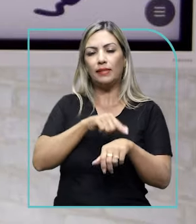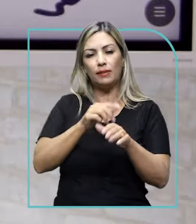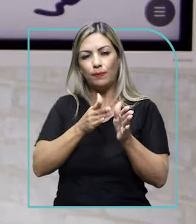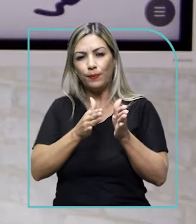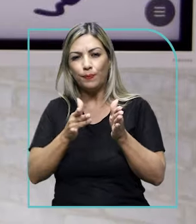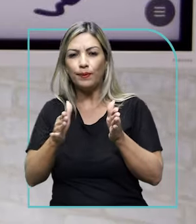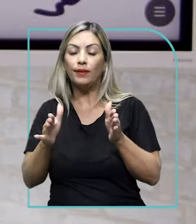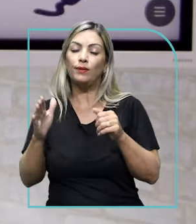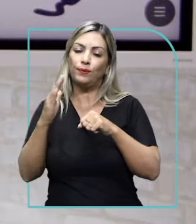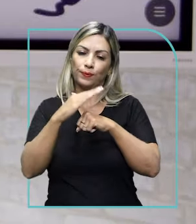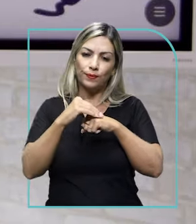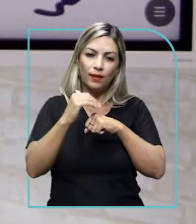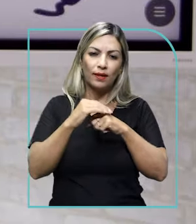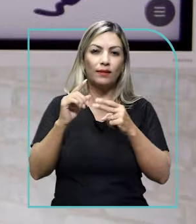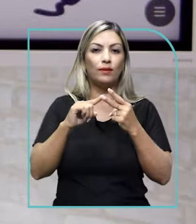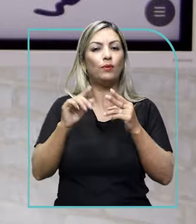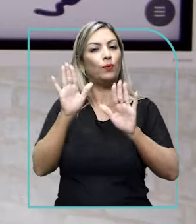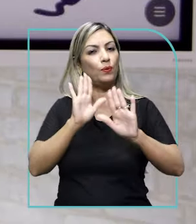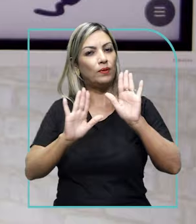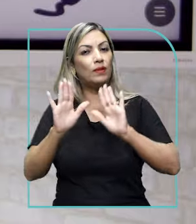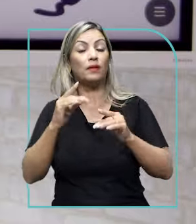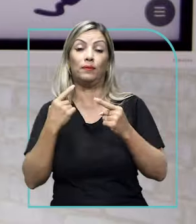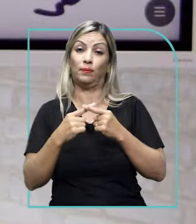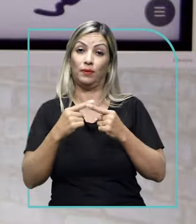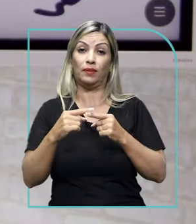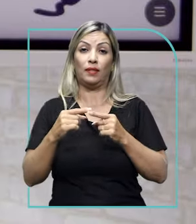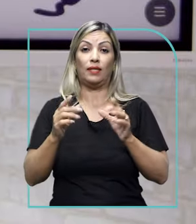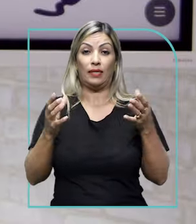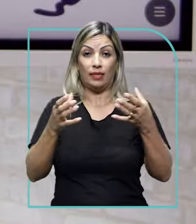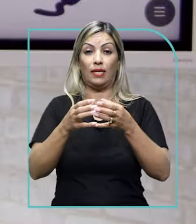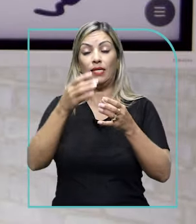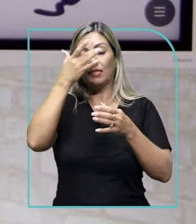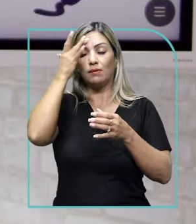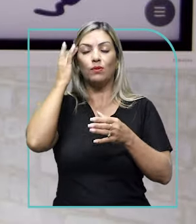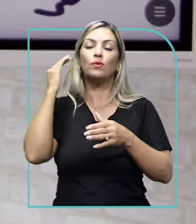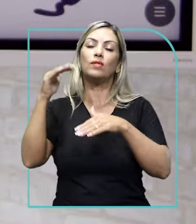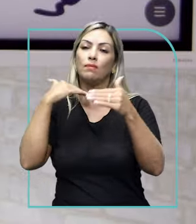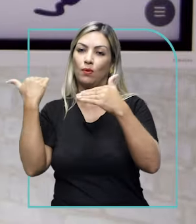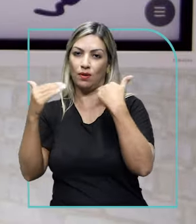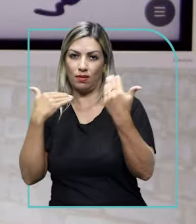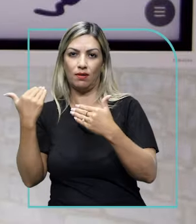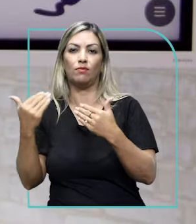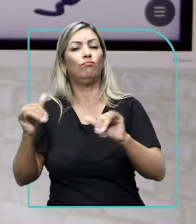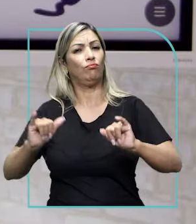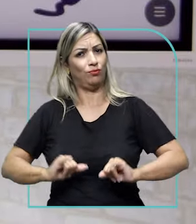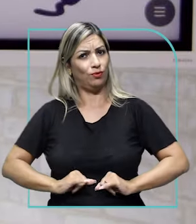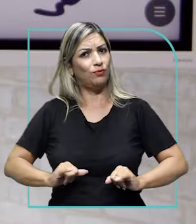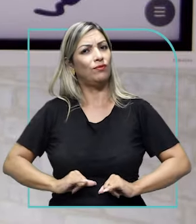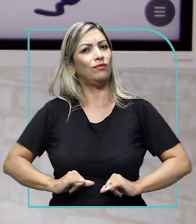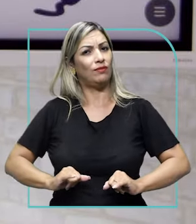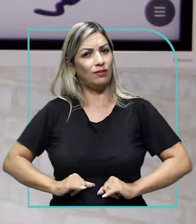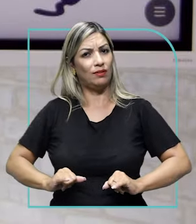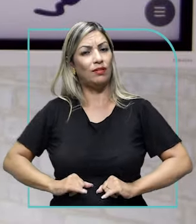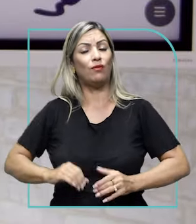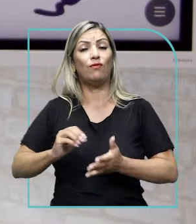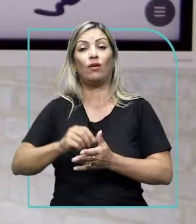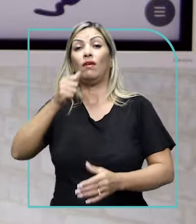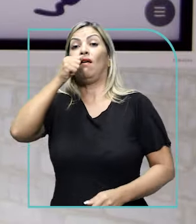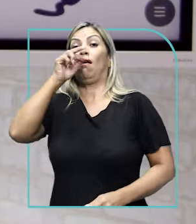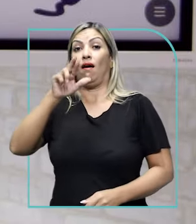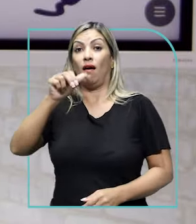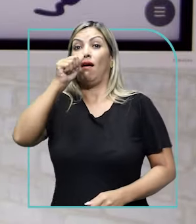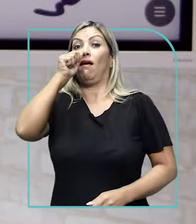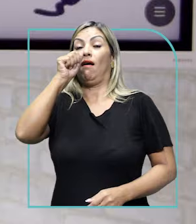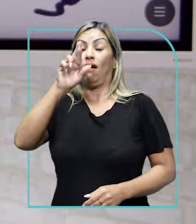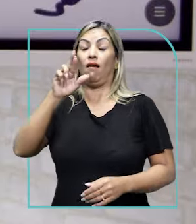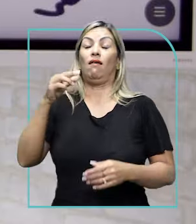momento com muito carinho, com muito cuidado, porque essas pessoas que se foram, né? Sofreram, sofreram com falta de ar,